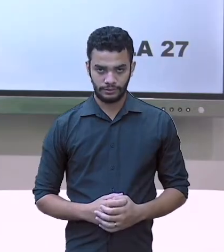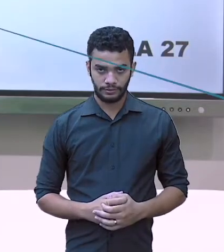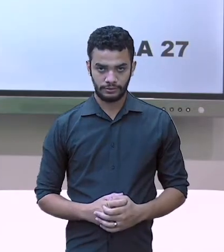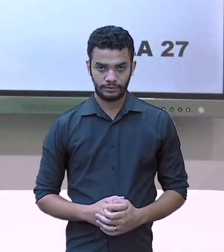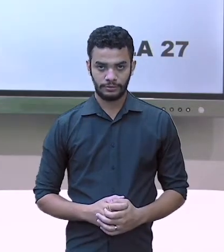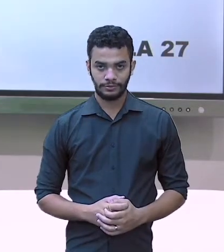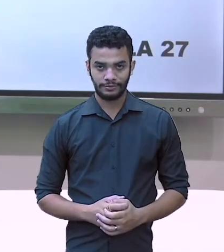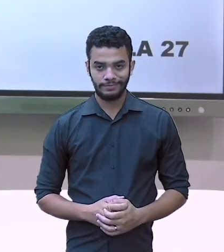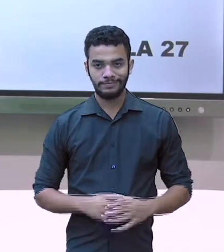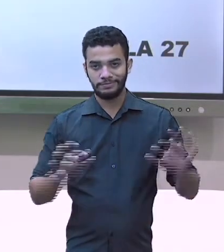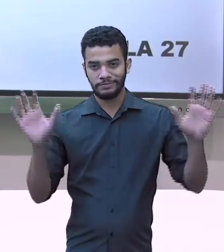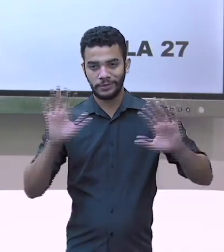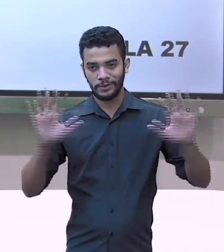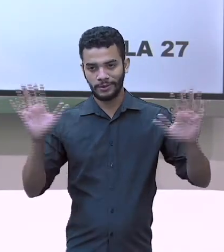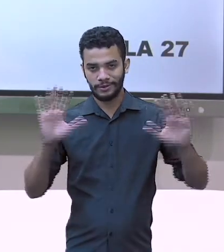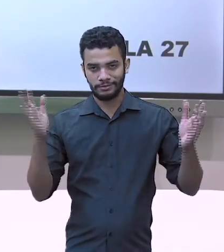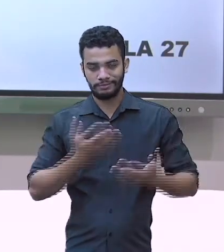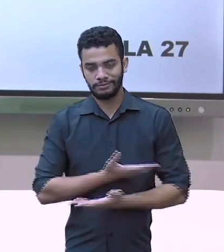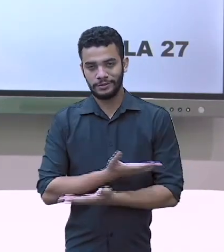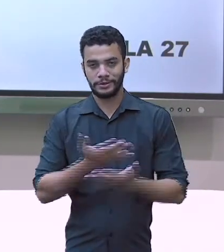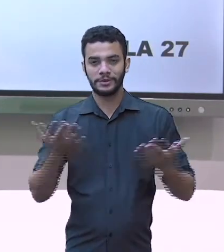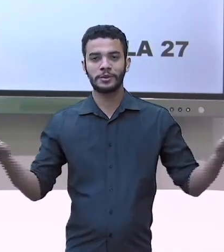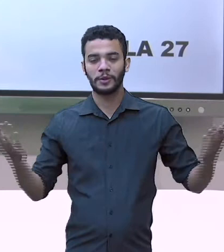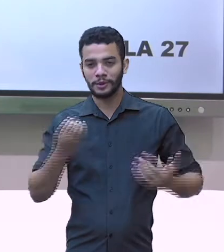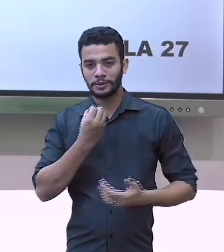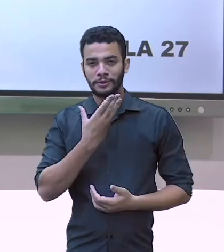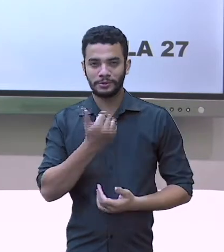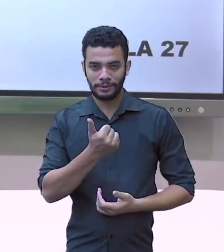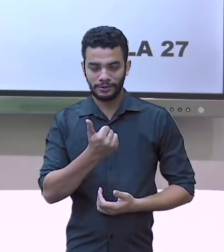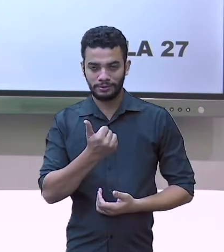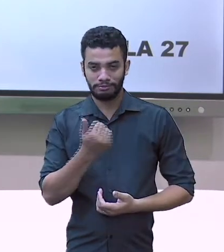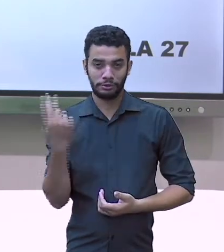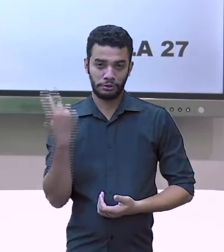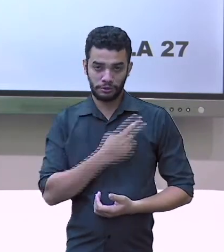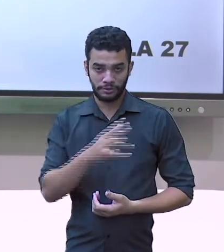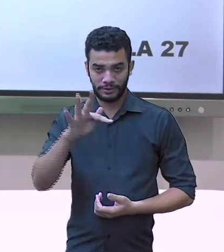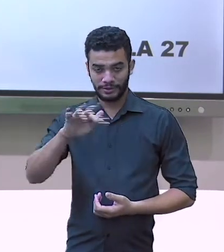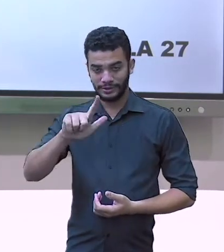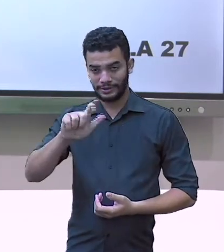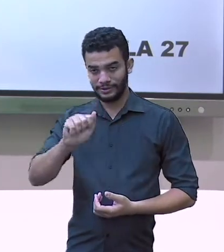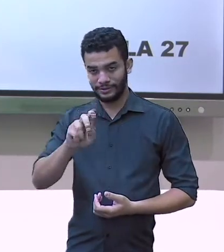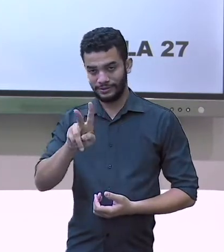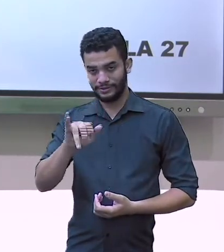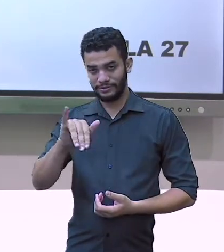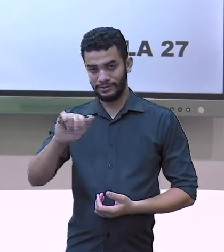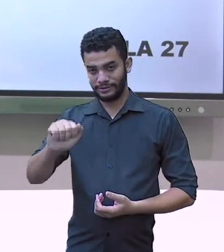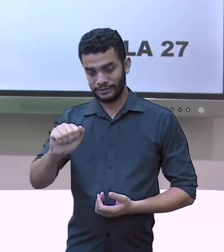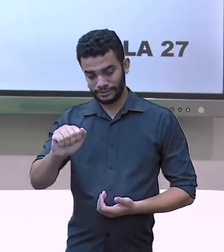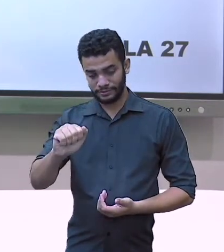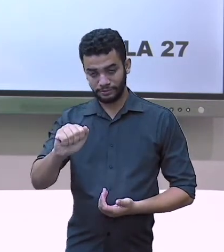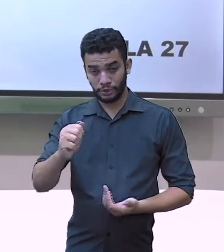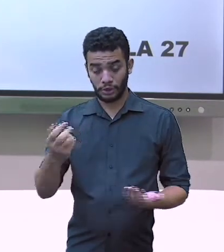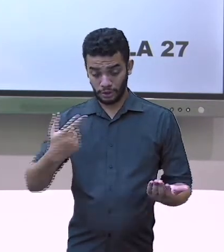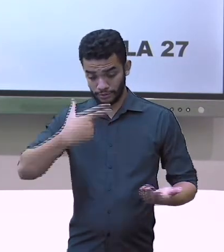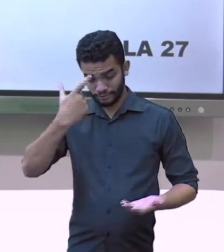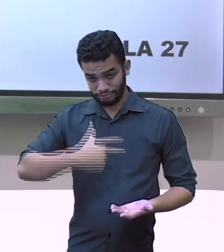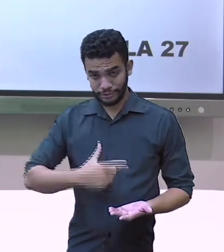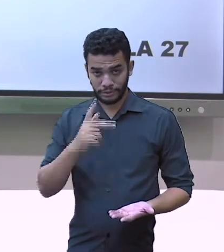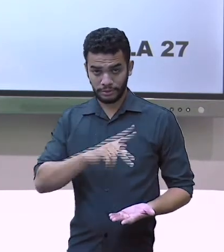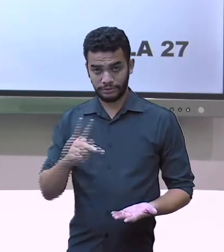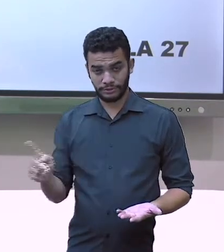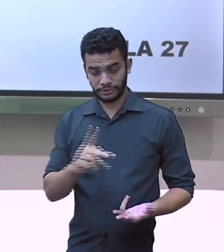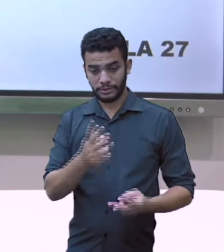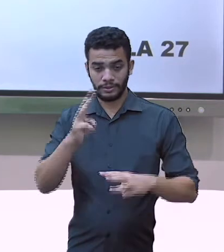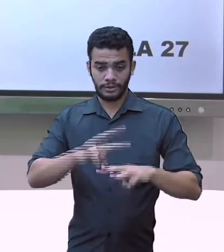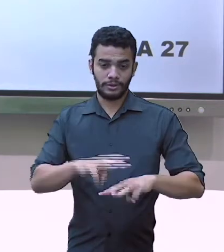Olá, pessoal! Meu nome é Flávia Nunes, sou professora de matemática. Hoje nós vamos estudar